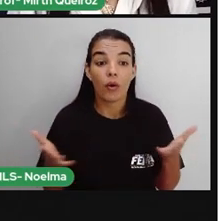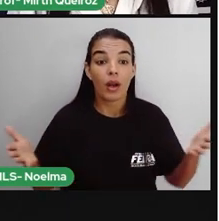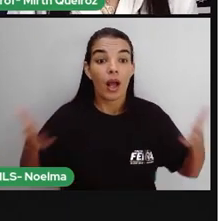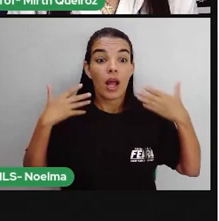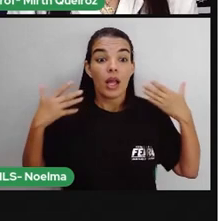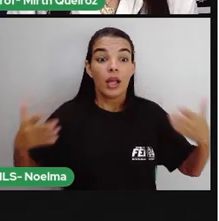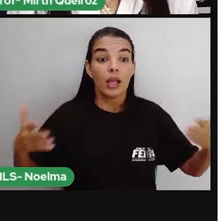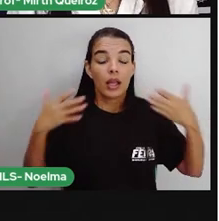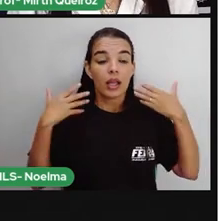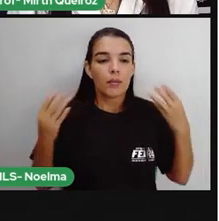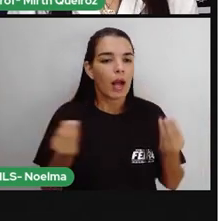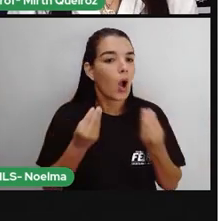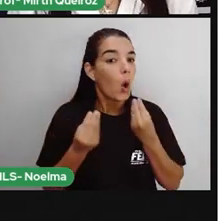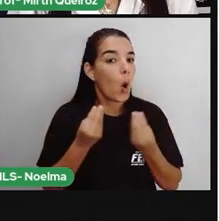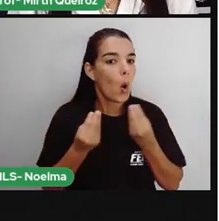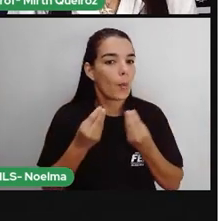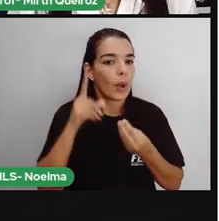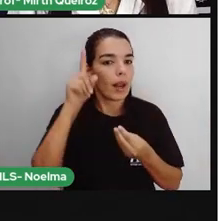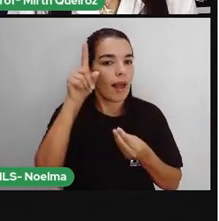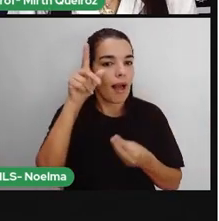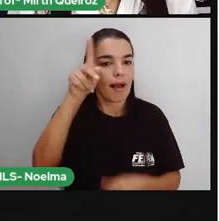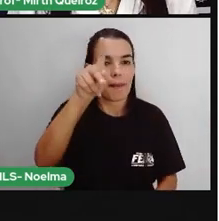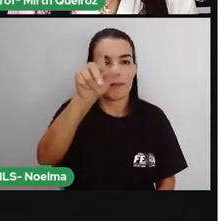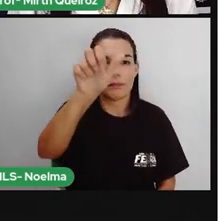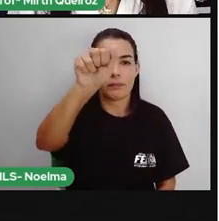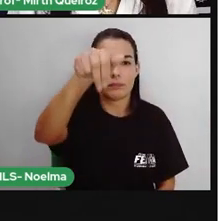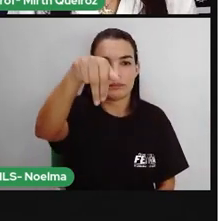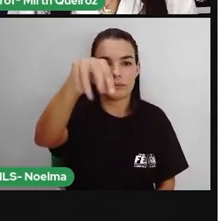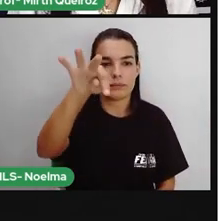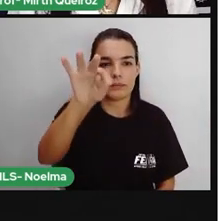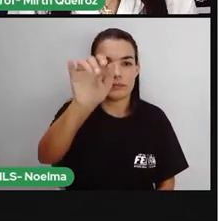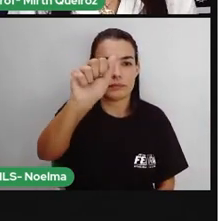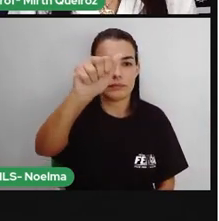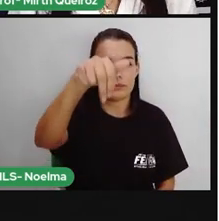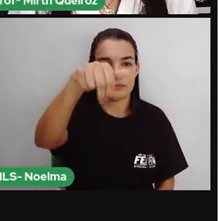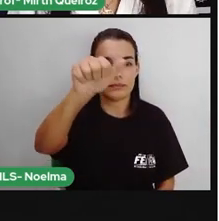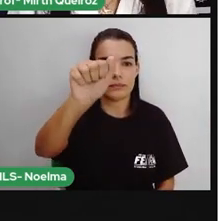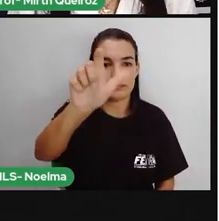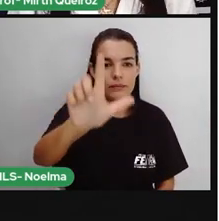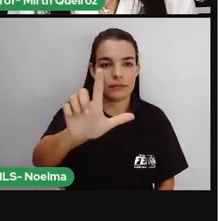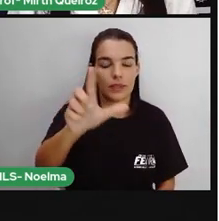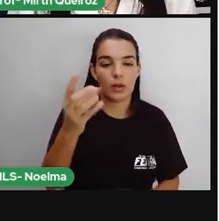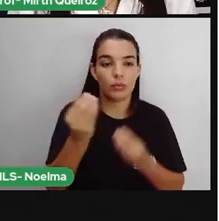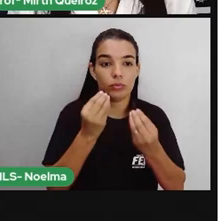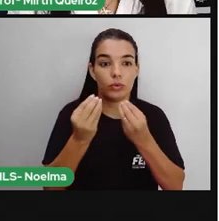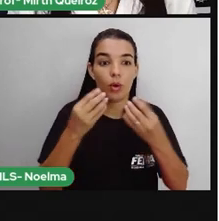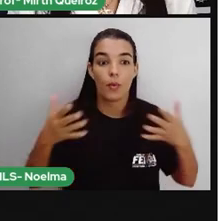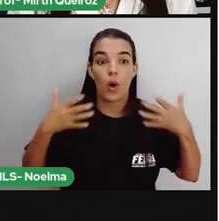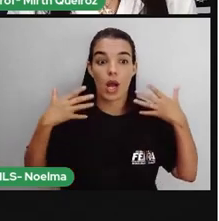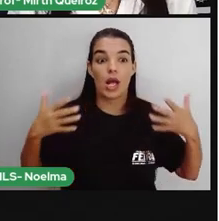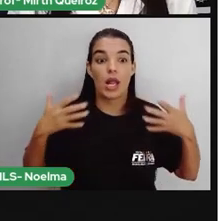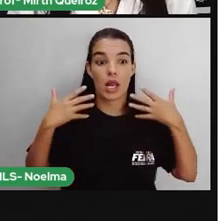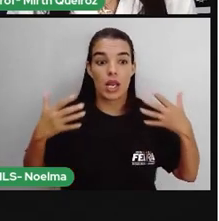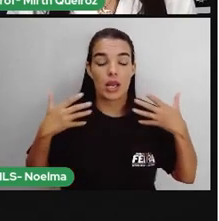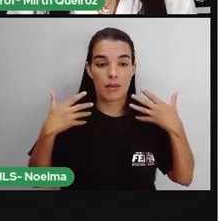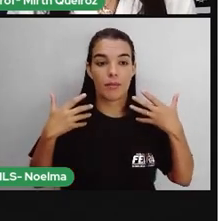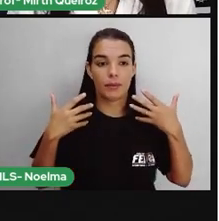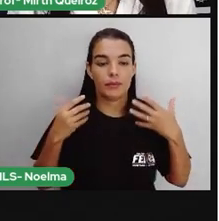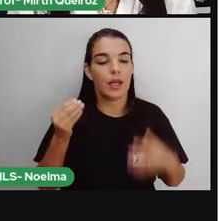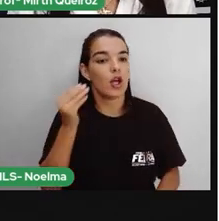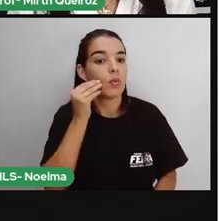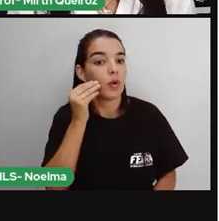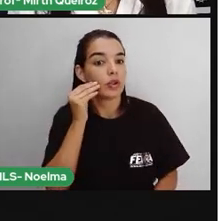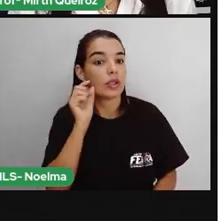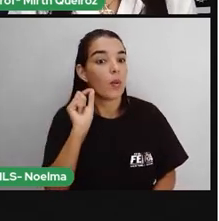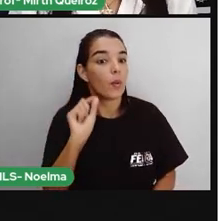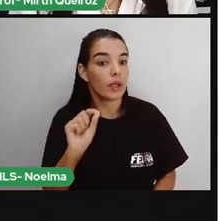Clima do Pantanal. O Pantanal está localizado em uma área de ocorrência do clima tropical, né? Com duas estações